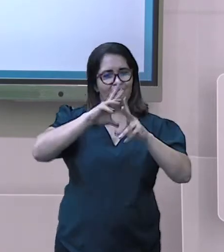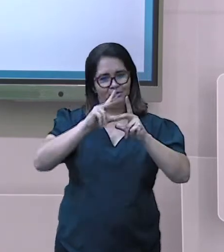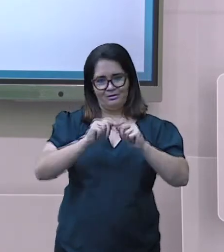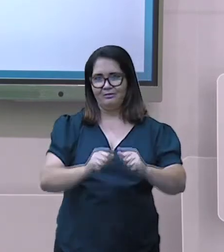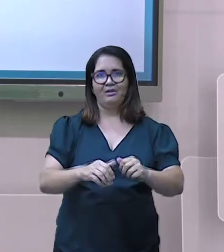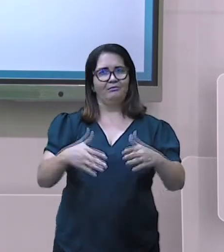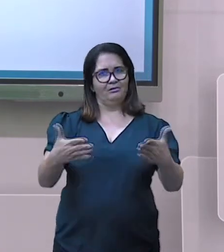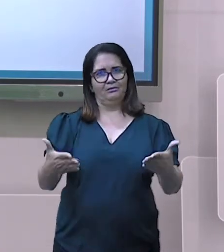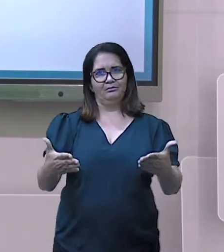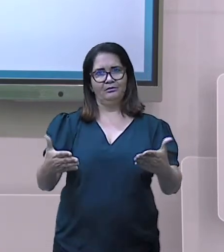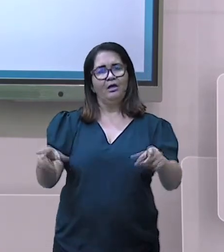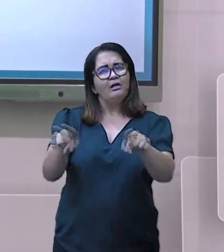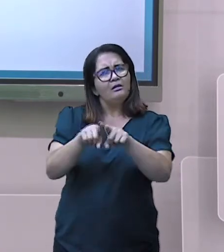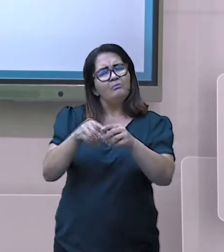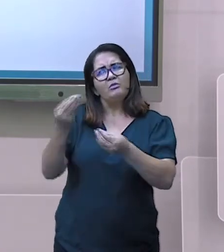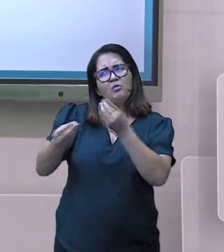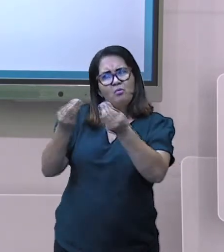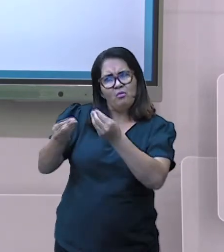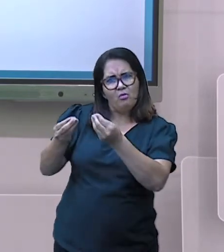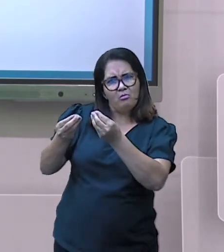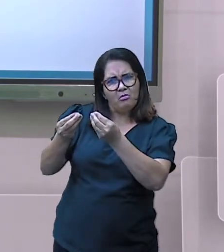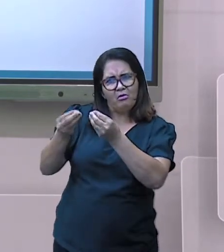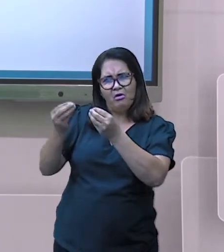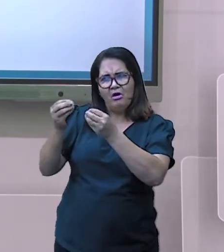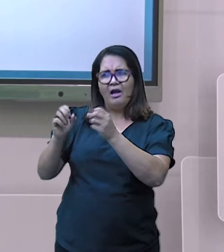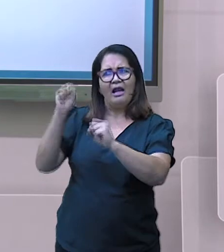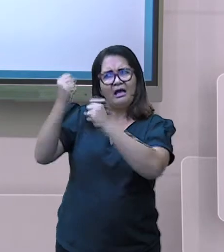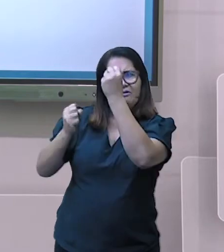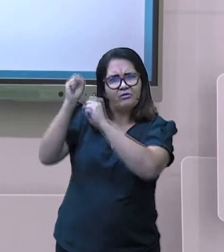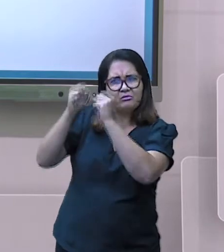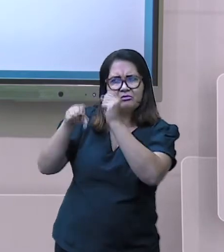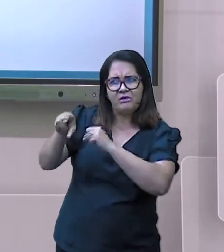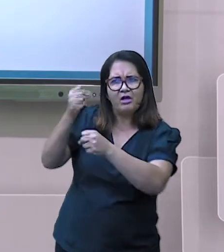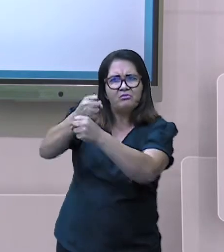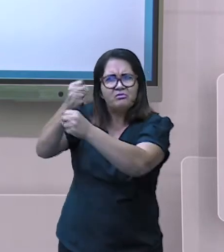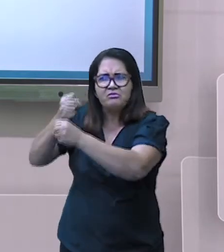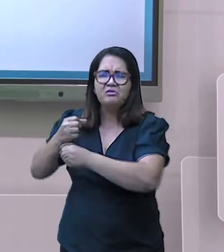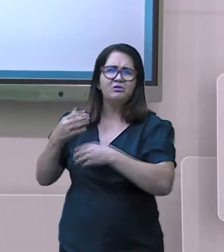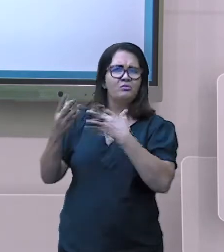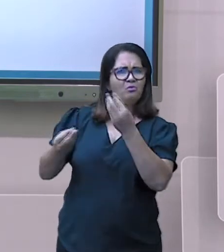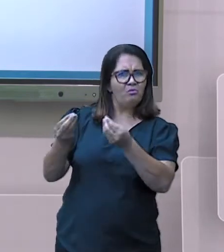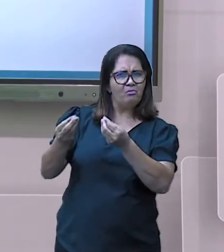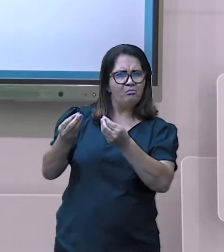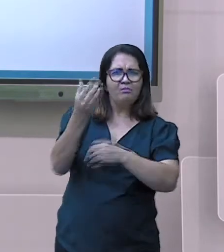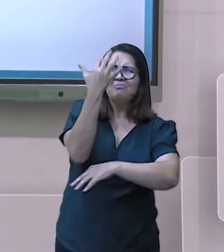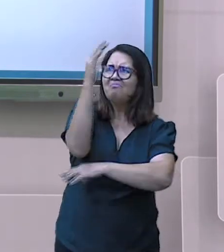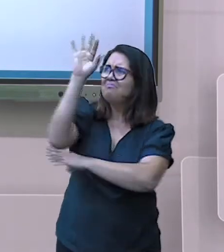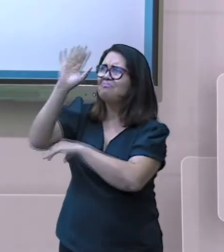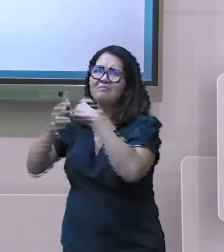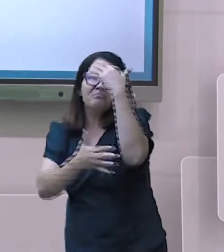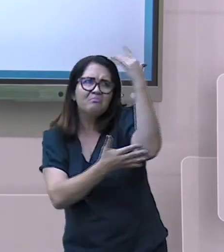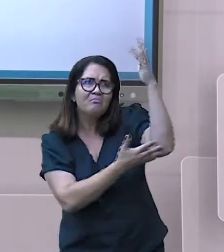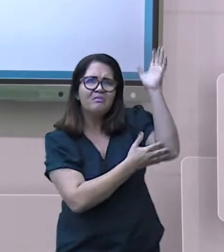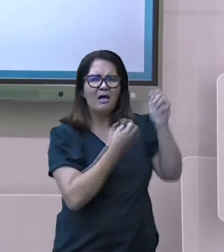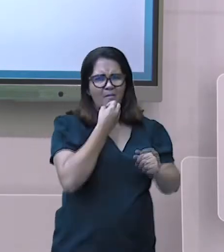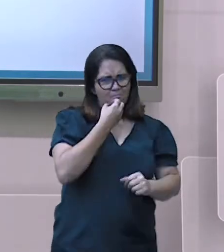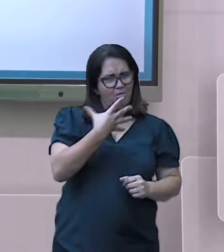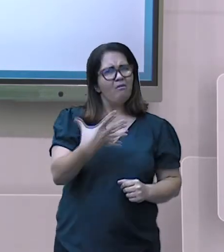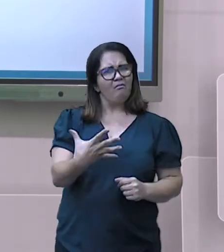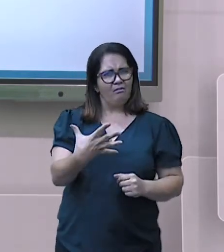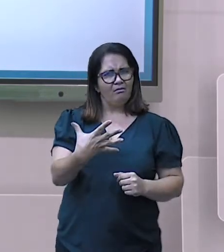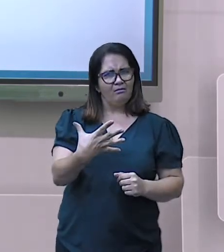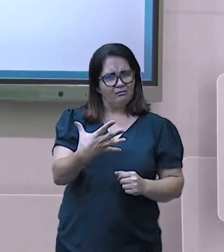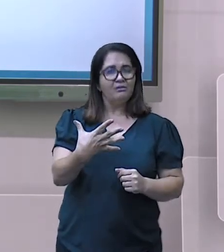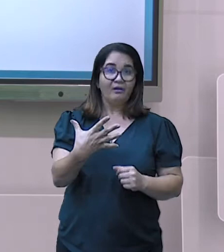Prejudica a natureza? Quem que fez? Outra questão ideal é